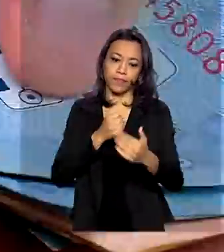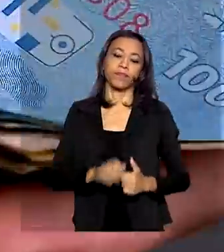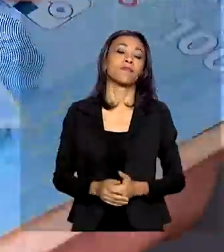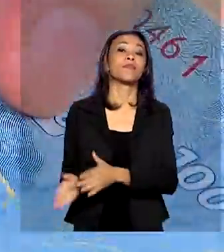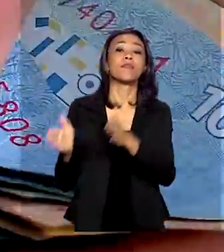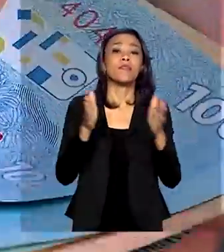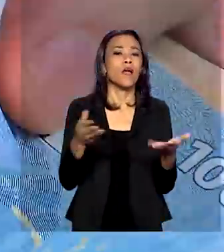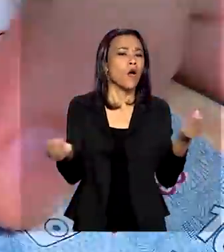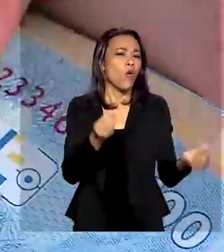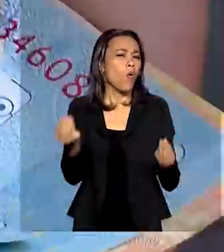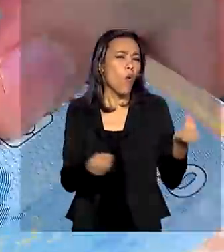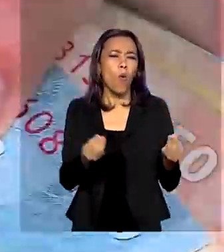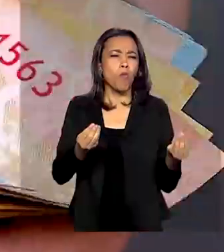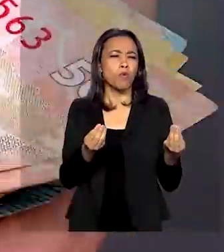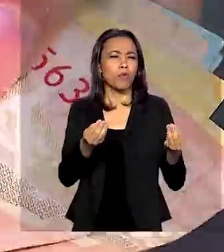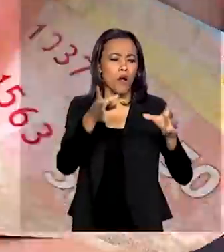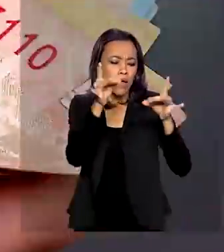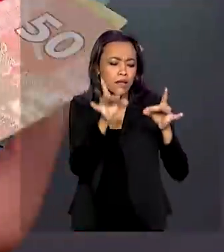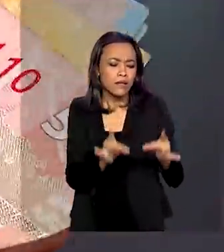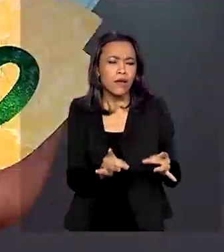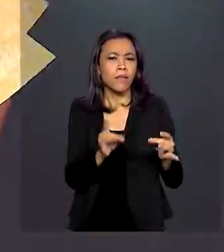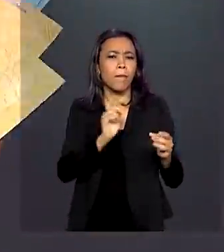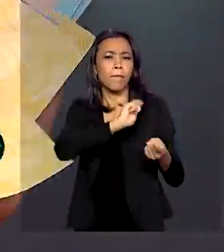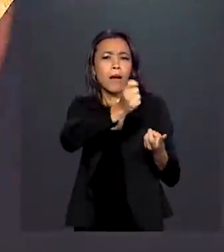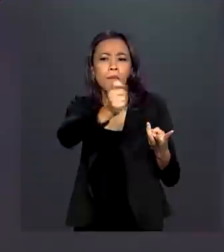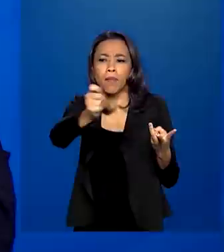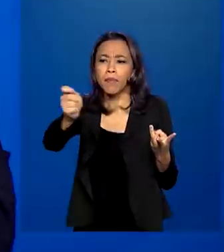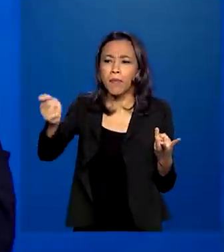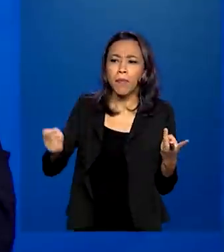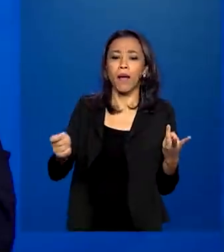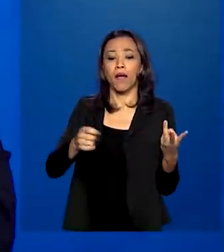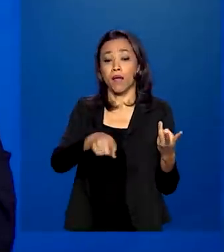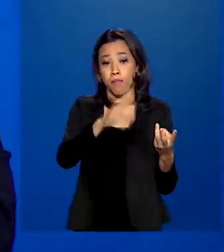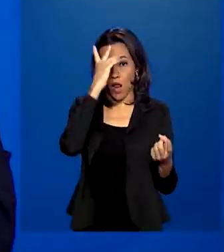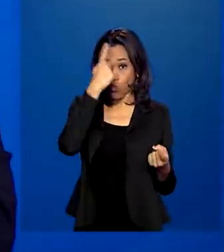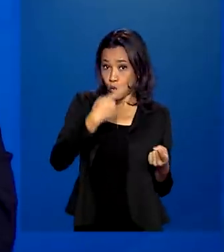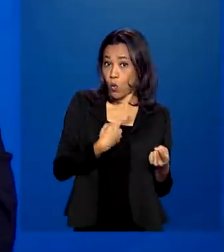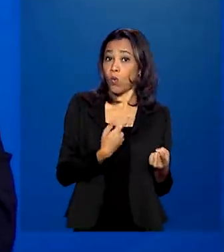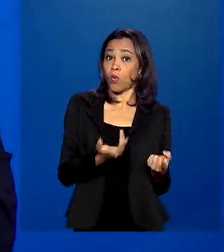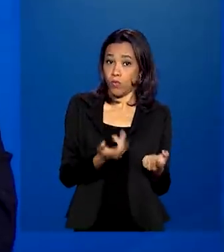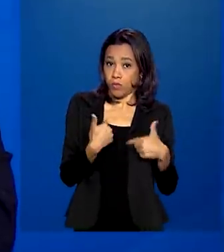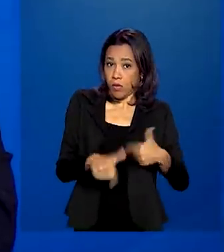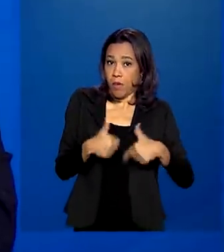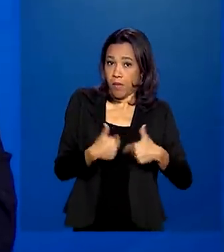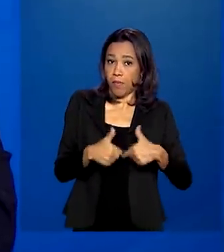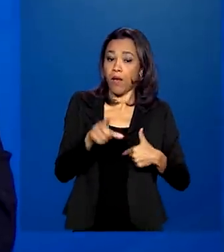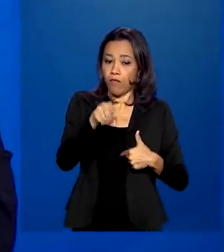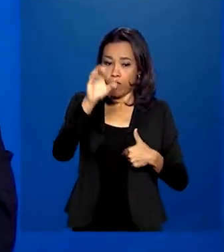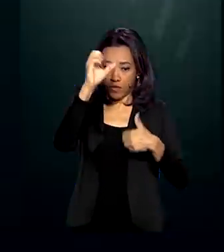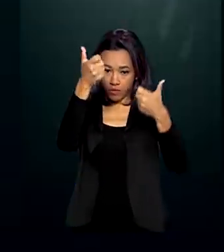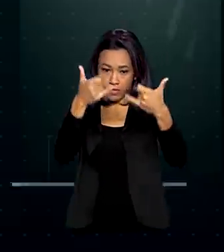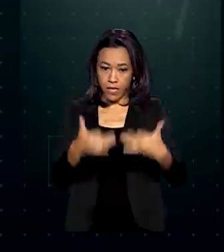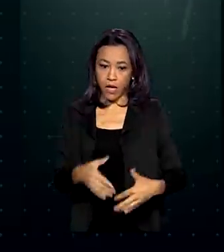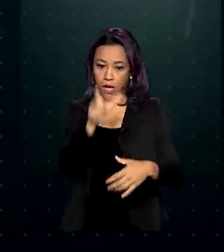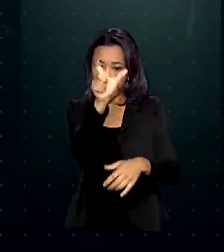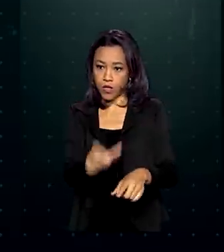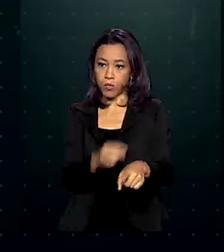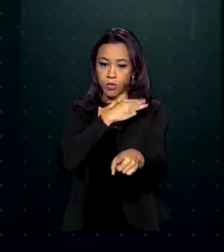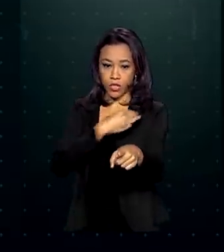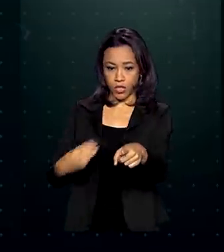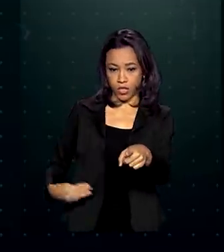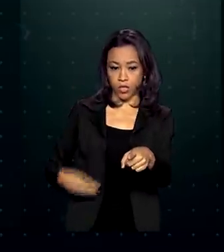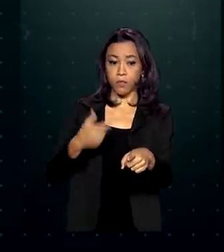detalhes de como serão pagos os 600 reais para autônomos foram detalhados pelo ministro da Cidadania. Para quem